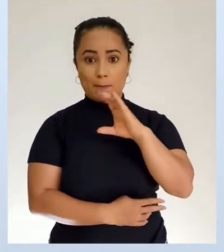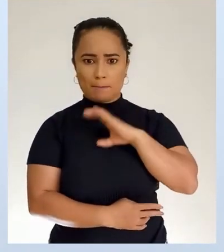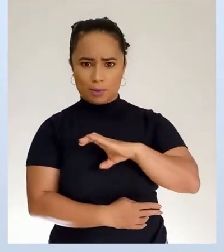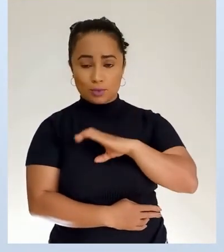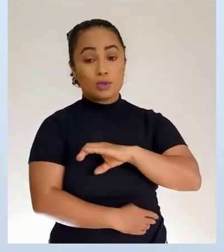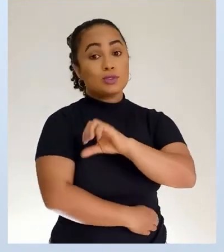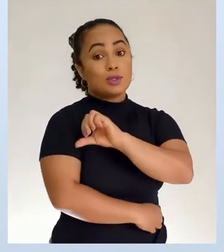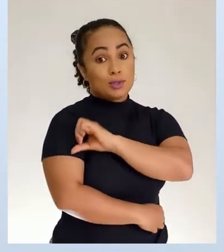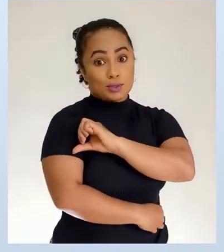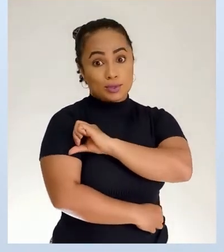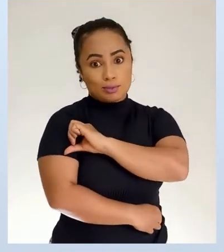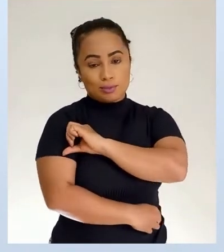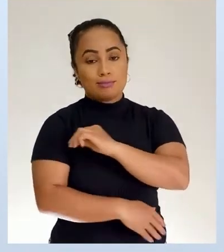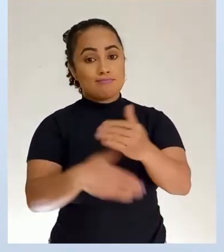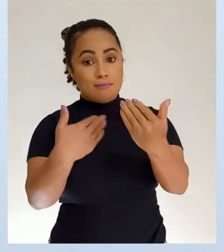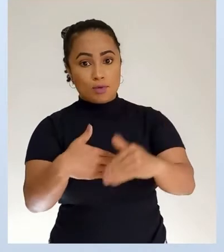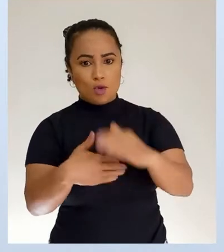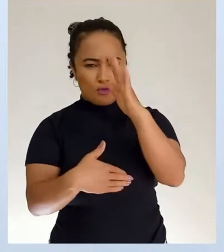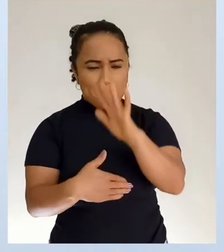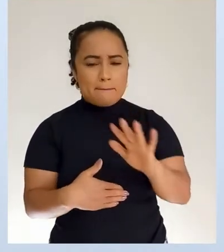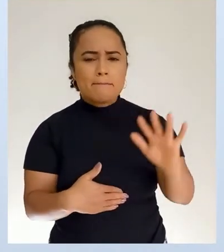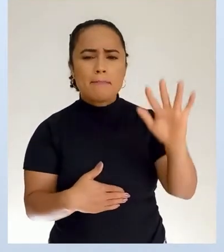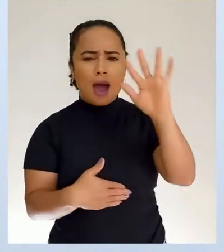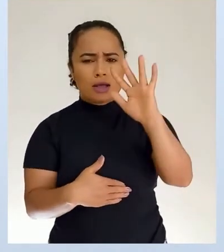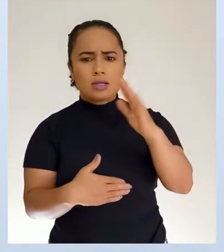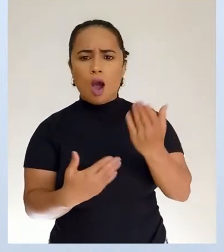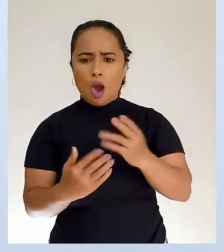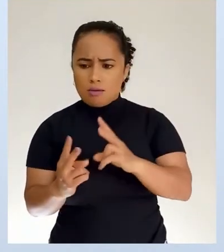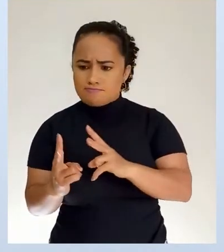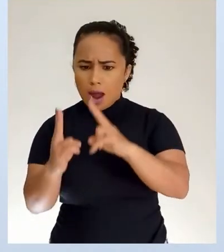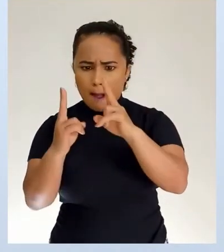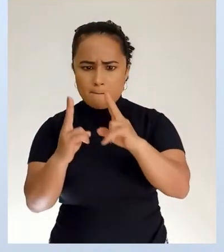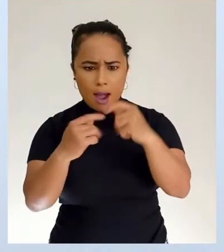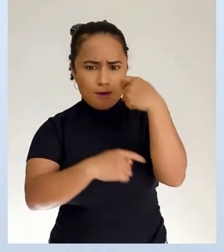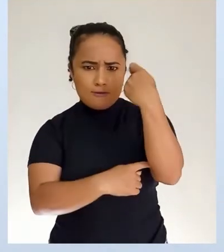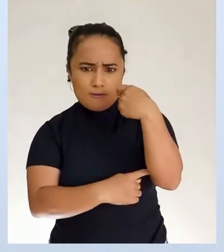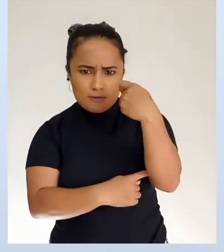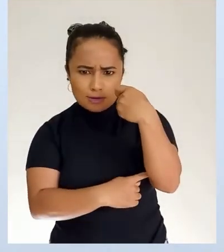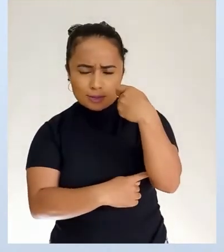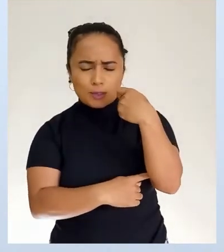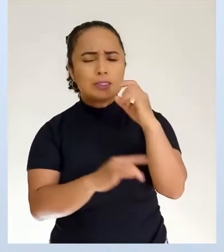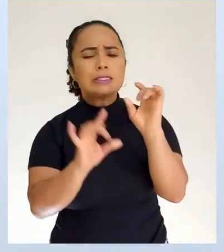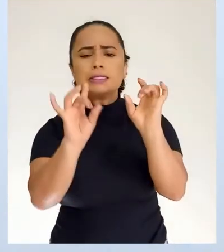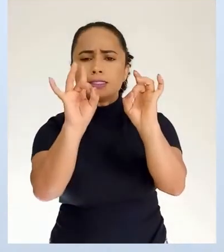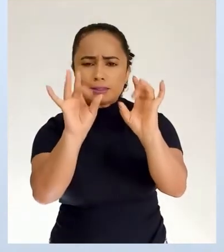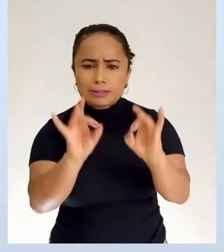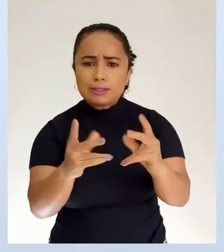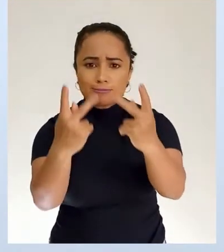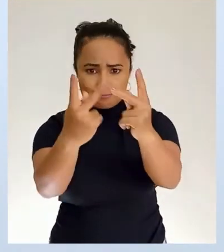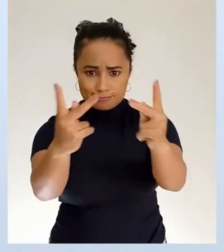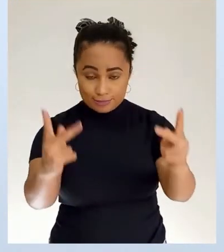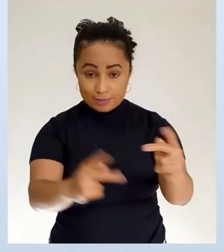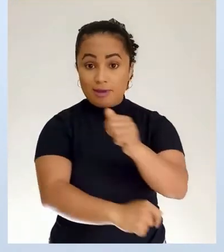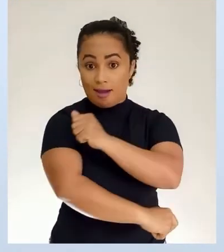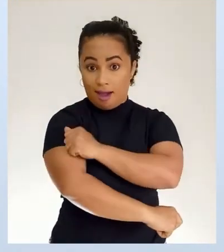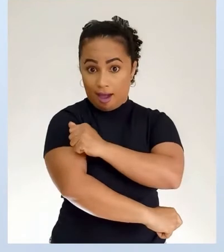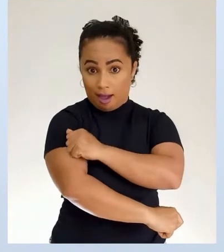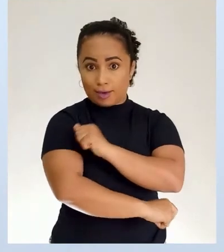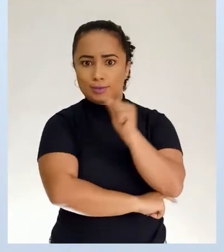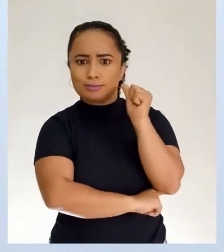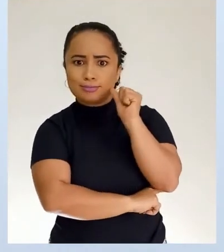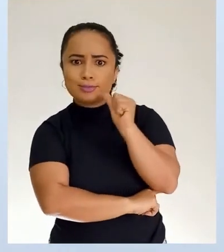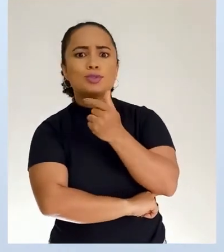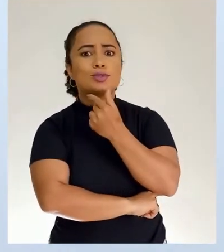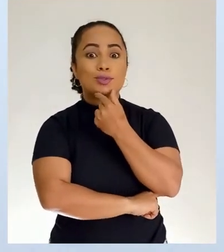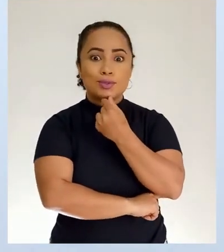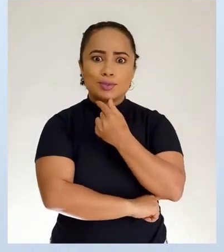para a Prova Brasil. Essa sequência de vídeos é dedicada especialmente para você, aluno e aluna do